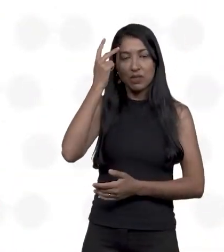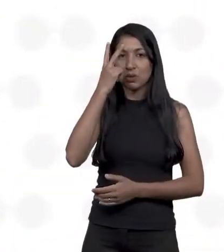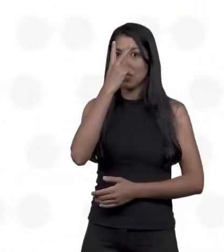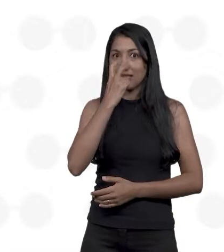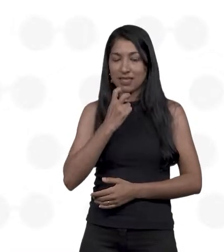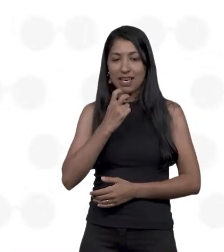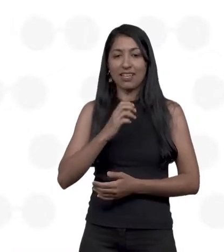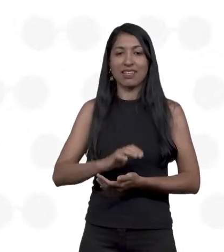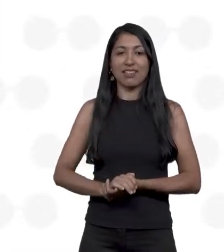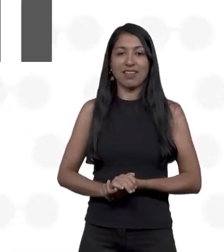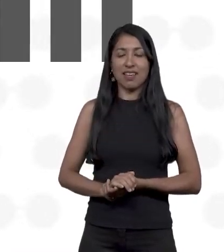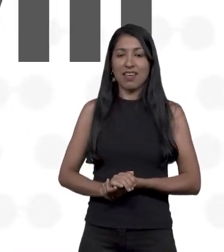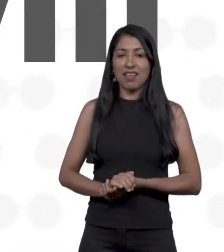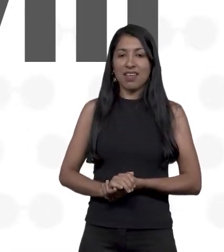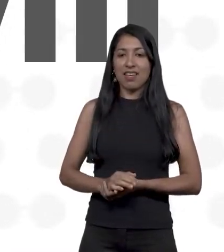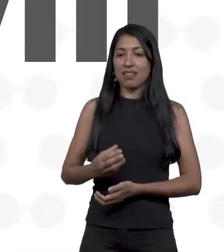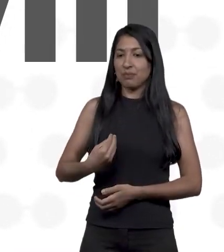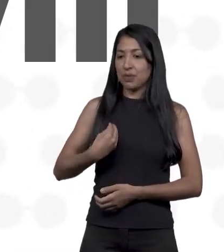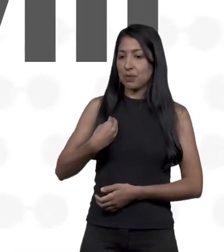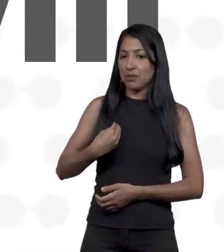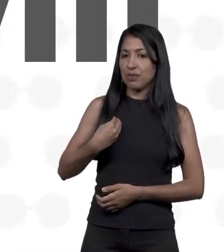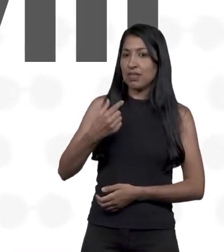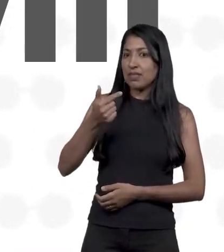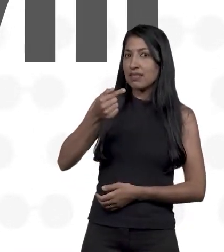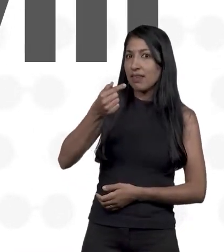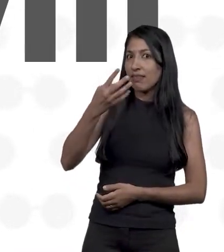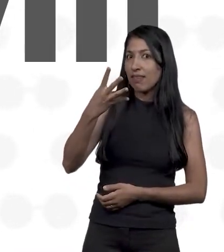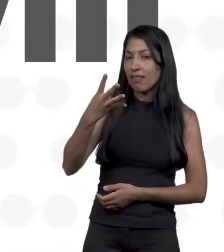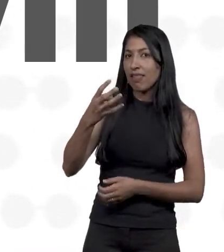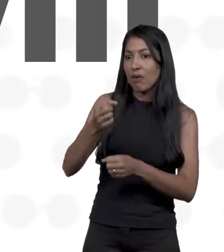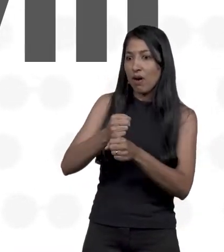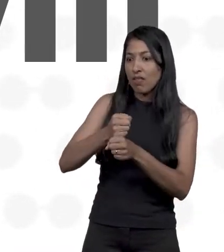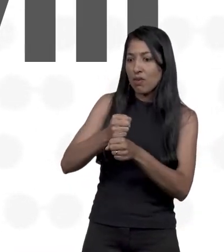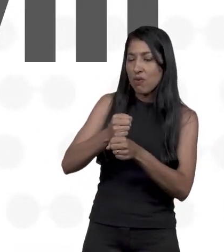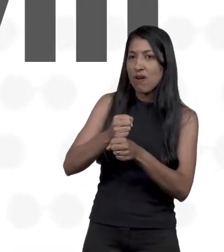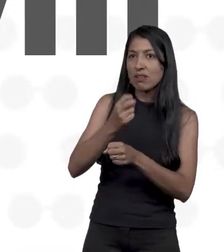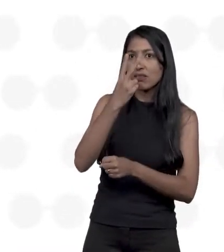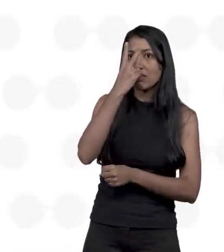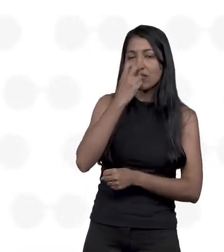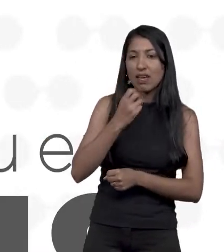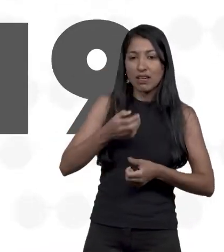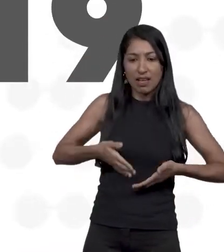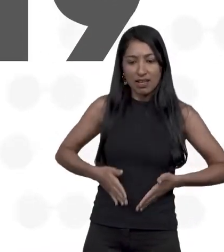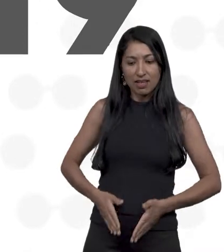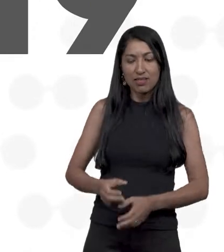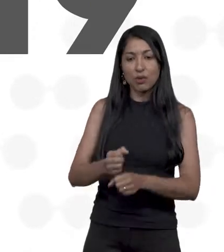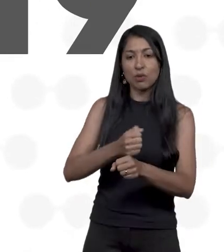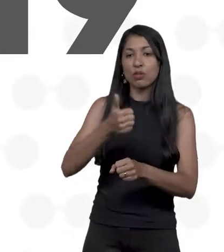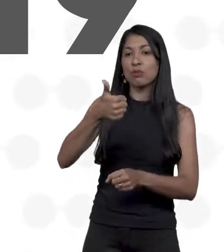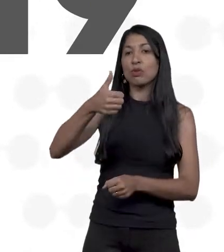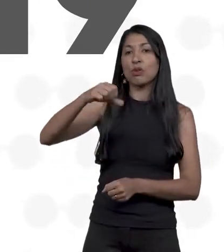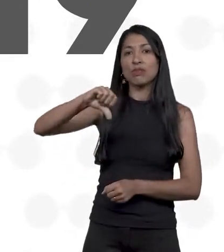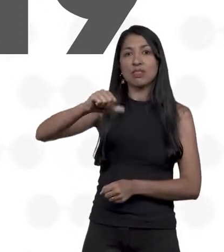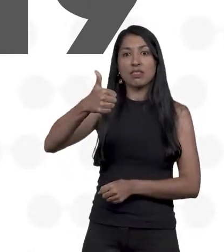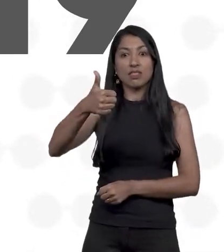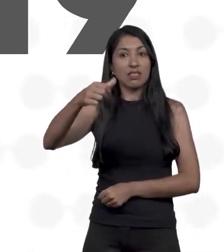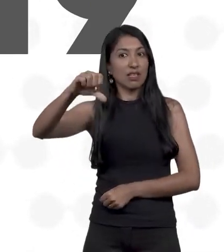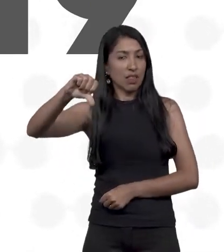Dorina Noil conviveu 74 anos com a cegueira. Ela nasceu em 1917